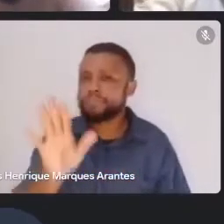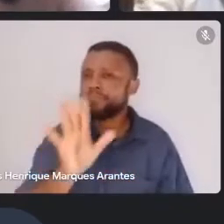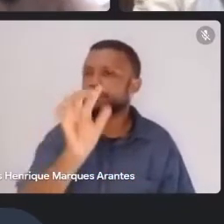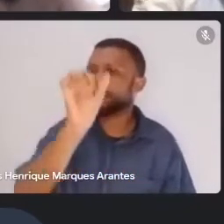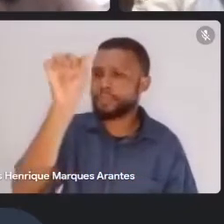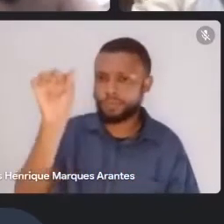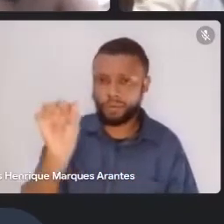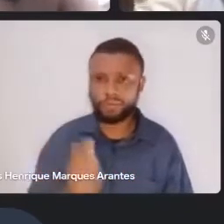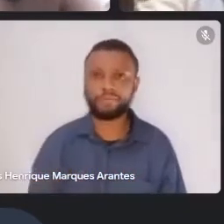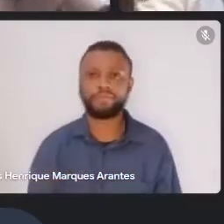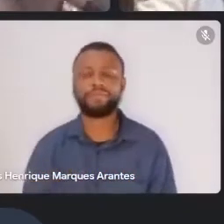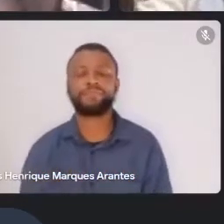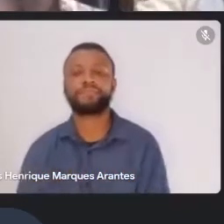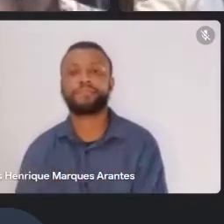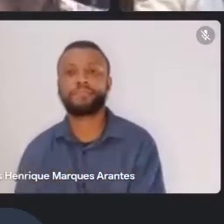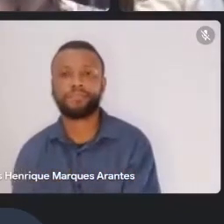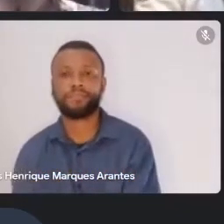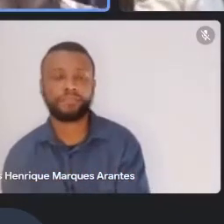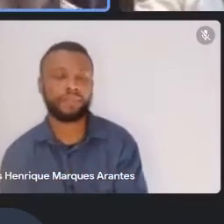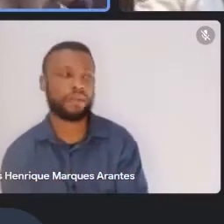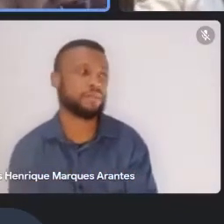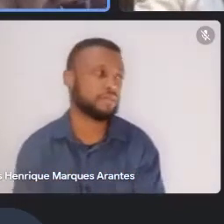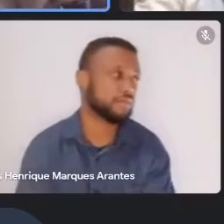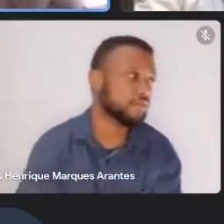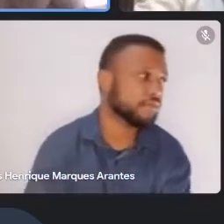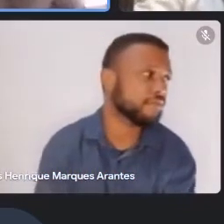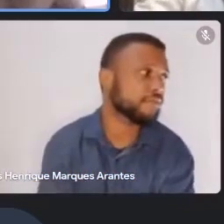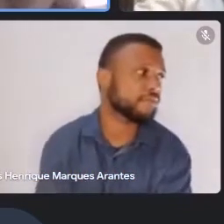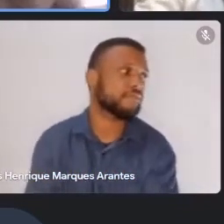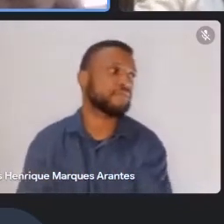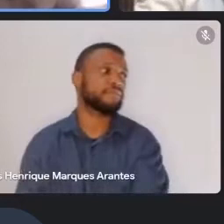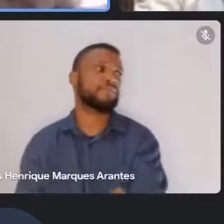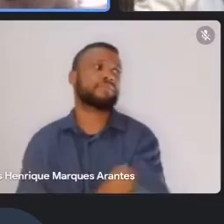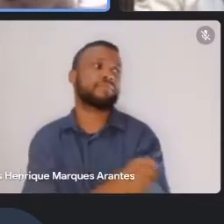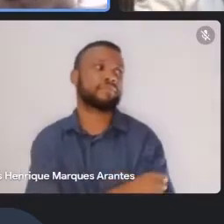Posso falar? Estou falando. Estamos ouvindo, Noilto.